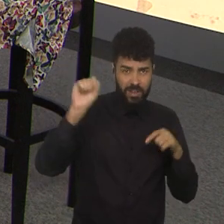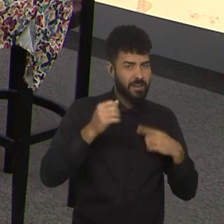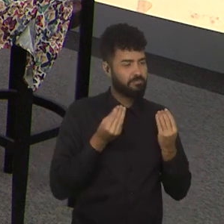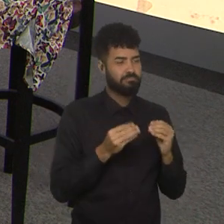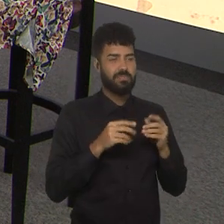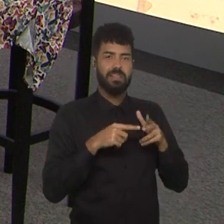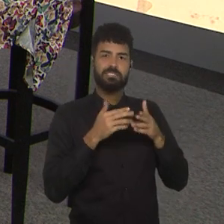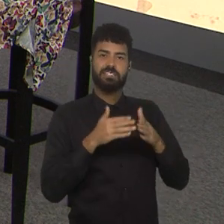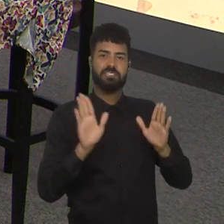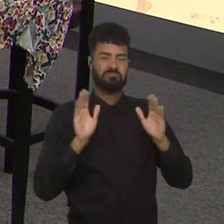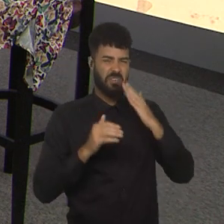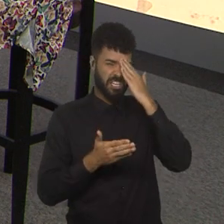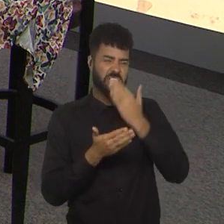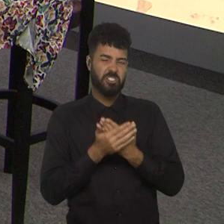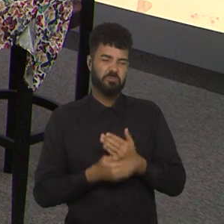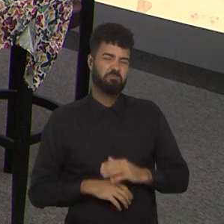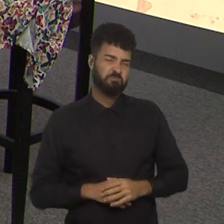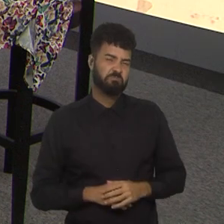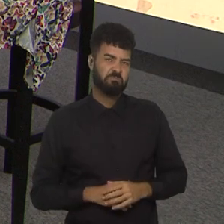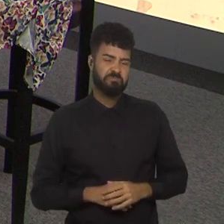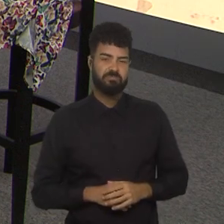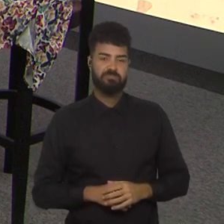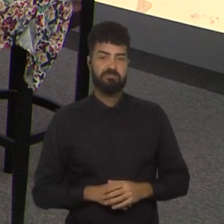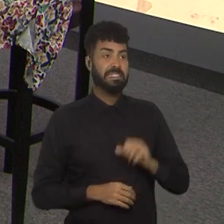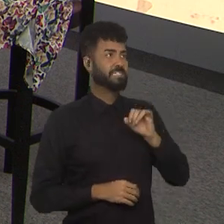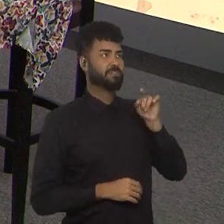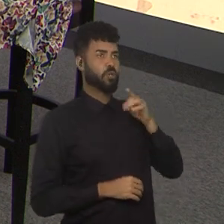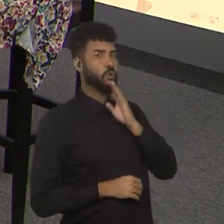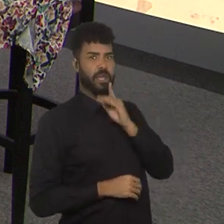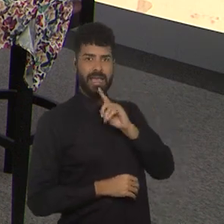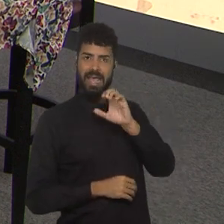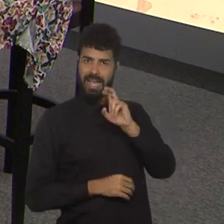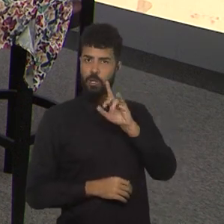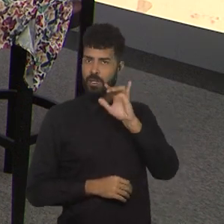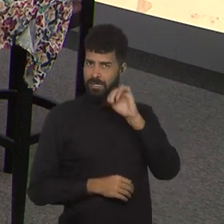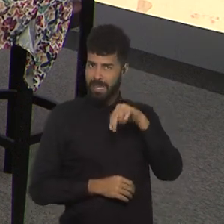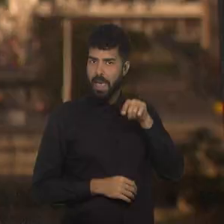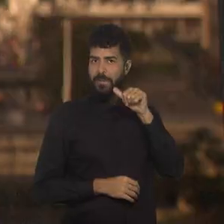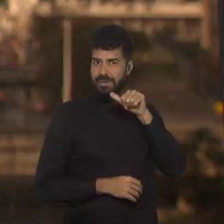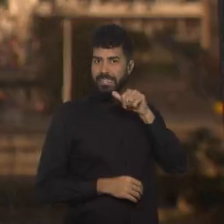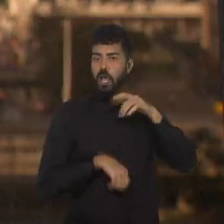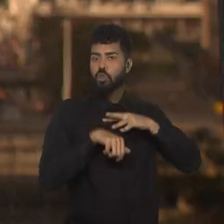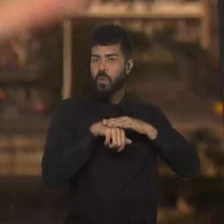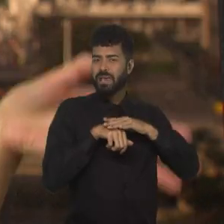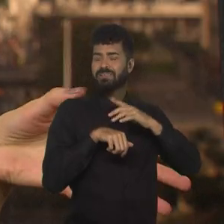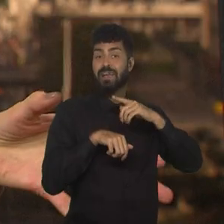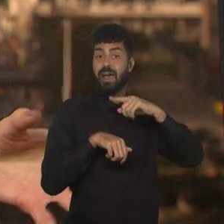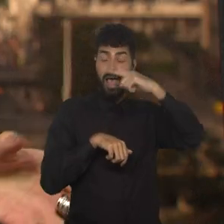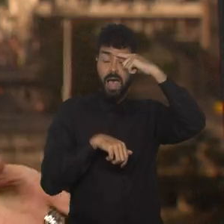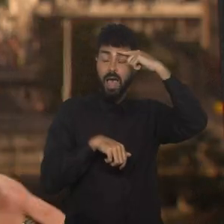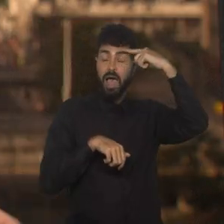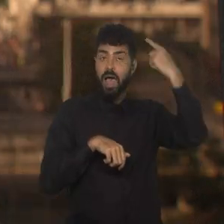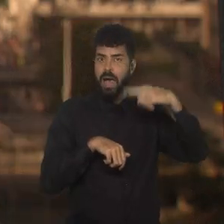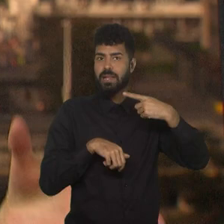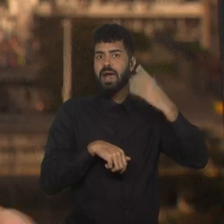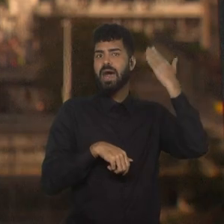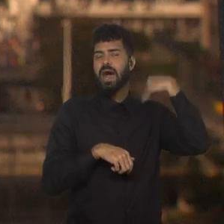ganhar, eu acho que vai ser a Keralin. Acho que, para quem não conhece, a trajetória da Keralin, ela que teve uma doença super rara, na